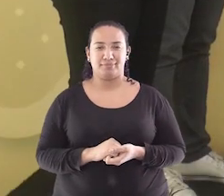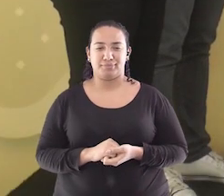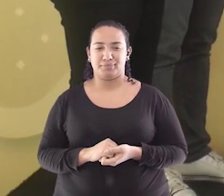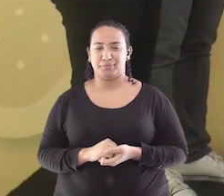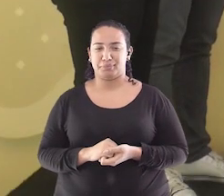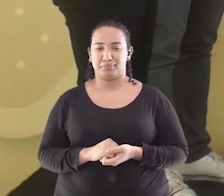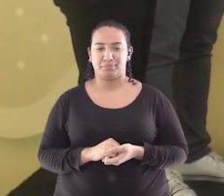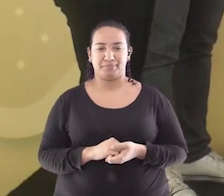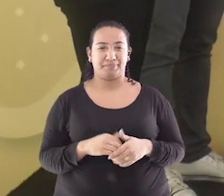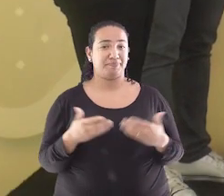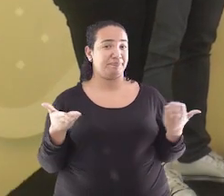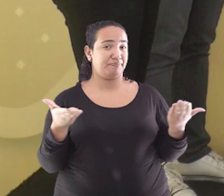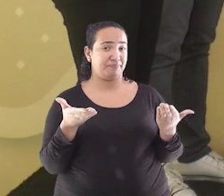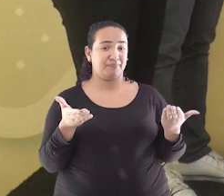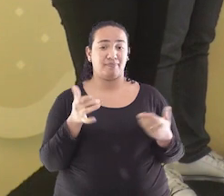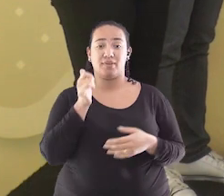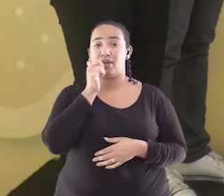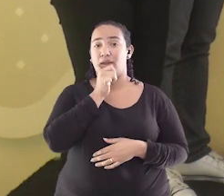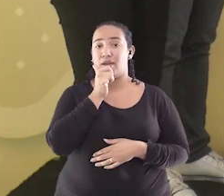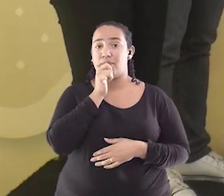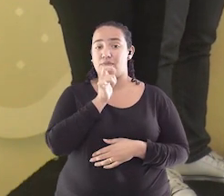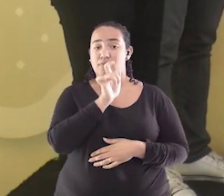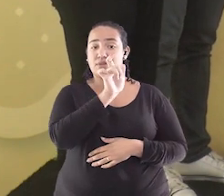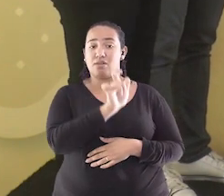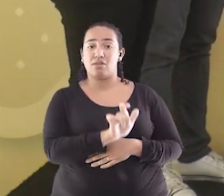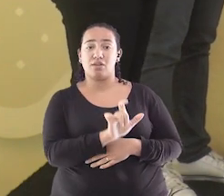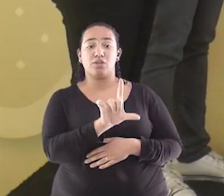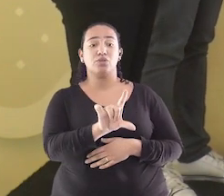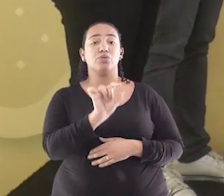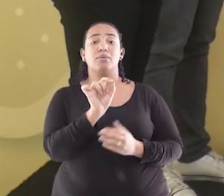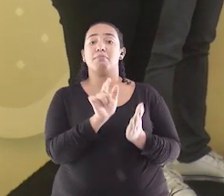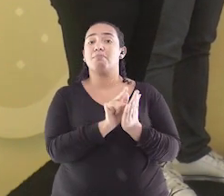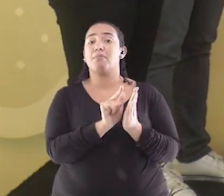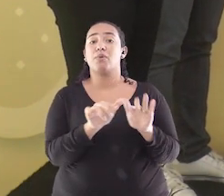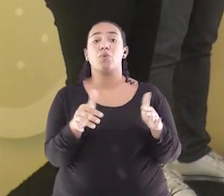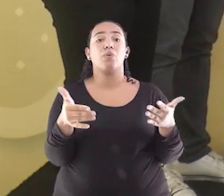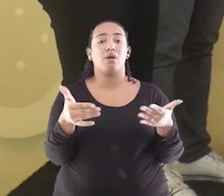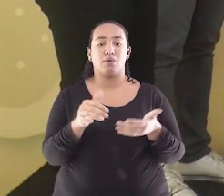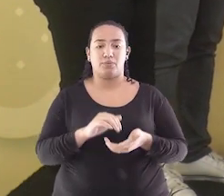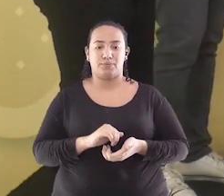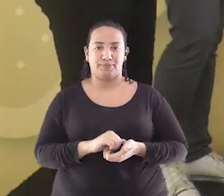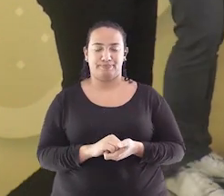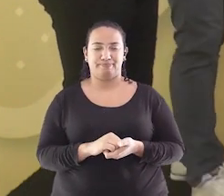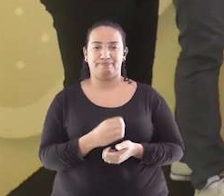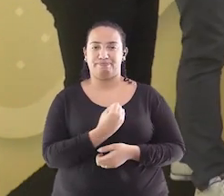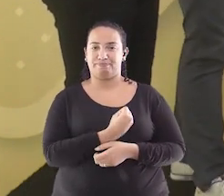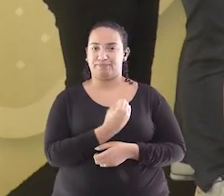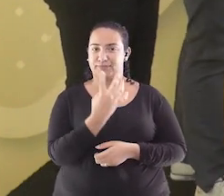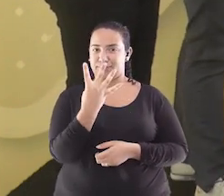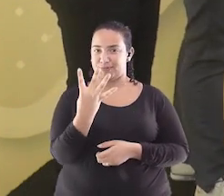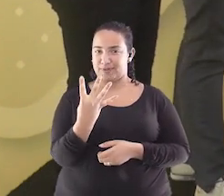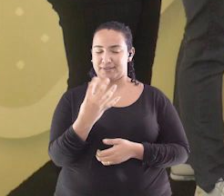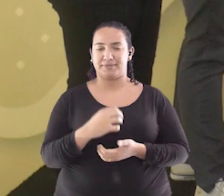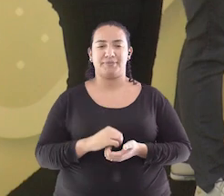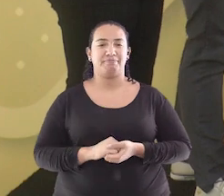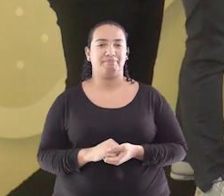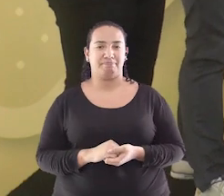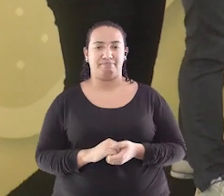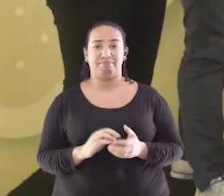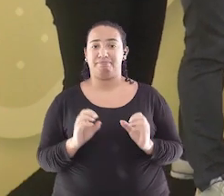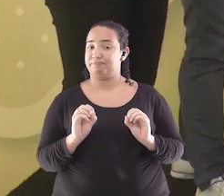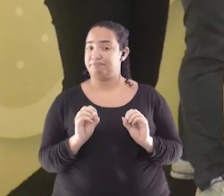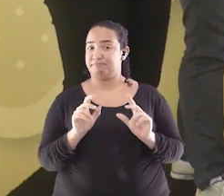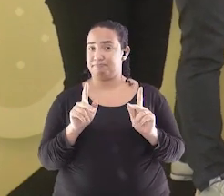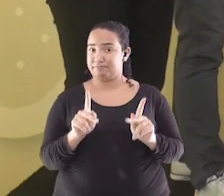Agora é a vez de Edilene. Edilene, qual envelope que você vai escolher? 4 Ok, envelope